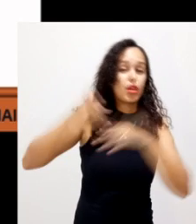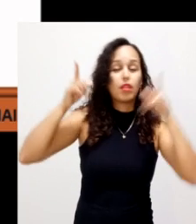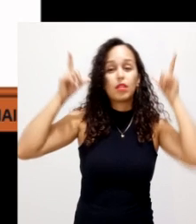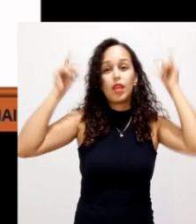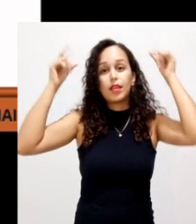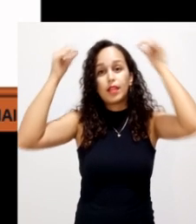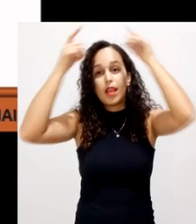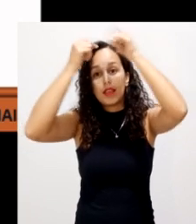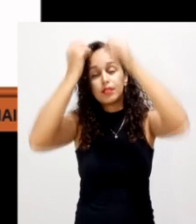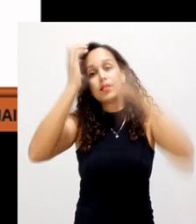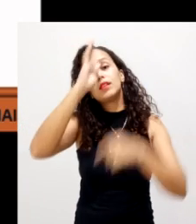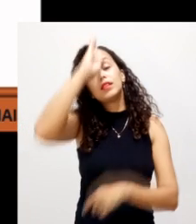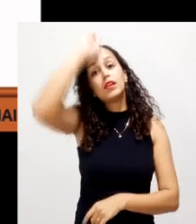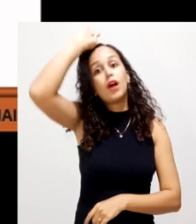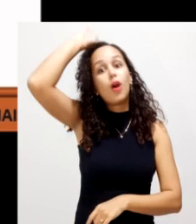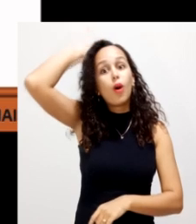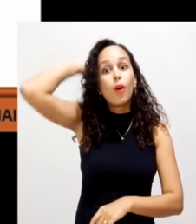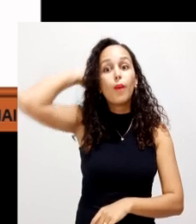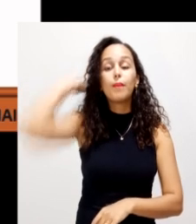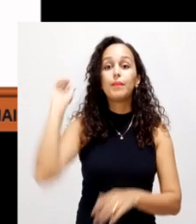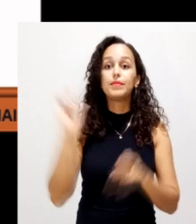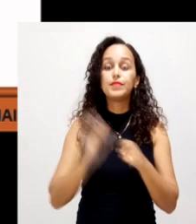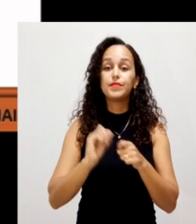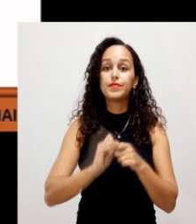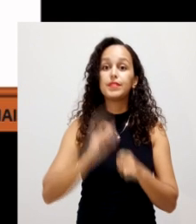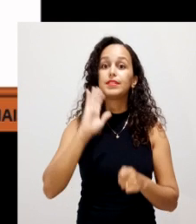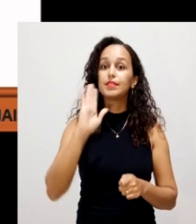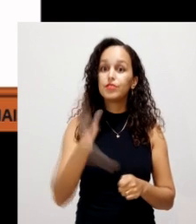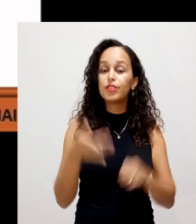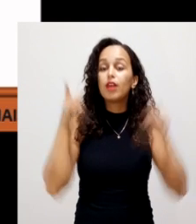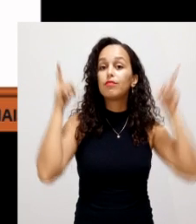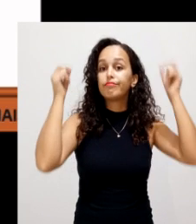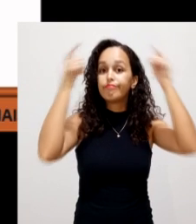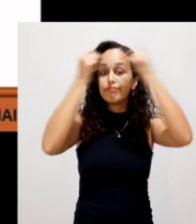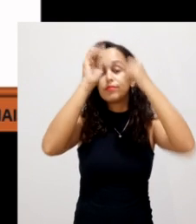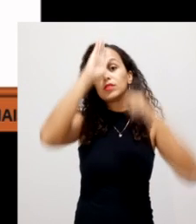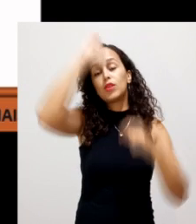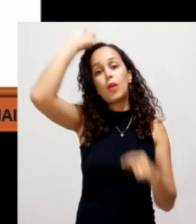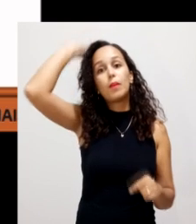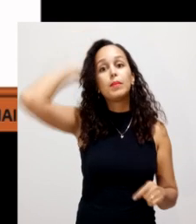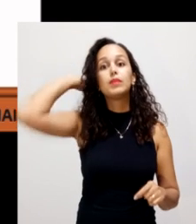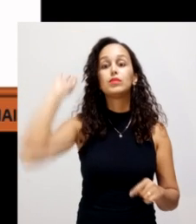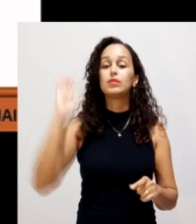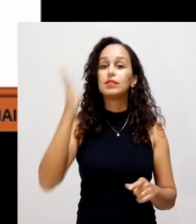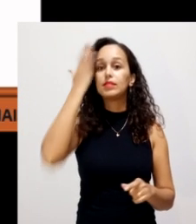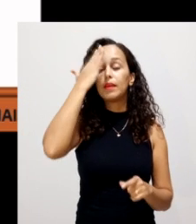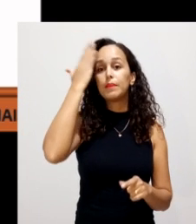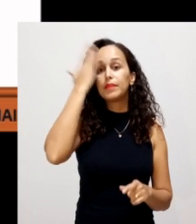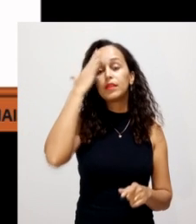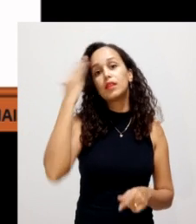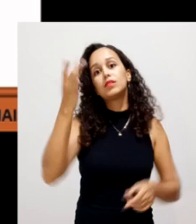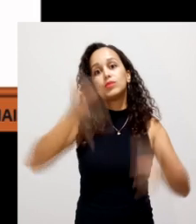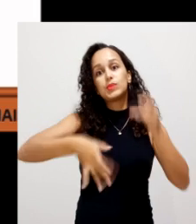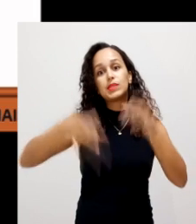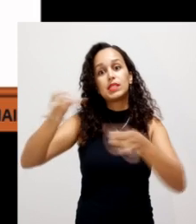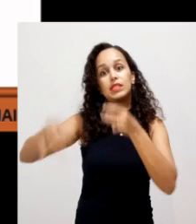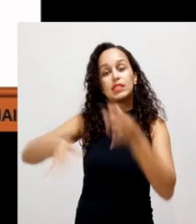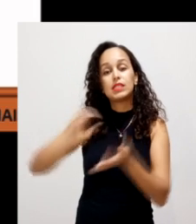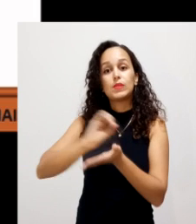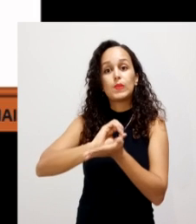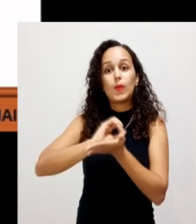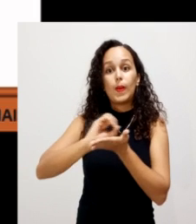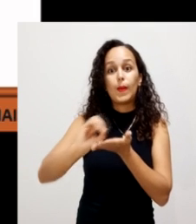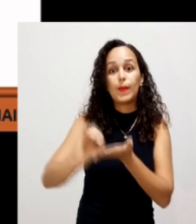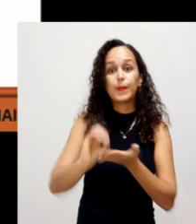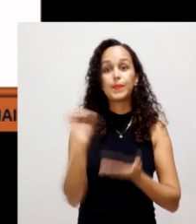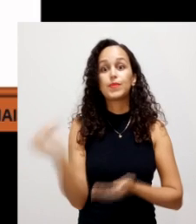Grécia já se faziam a compostagem. Os gregos e os romanos, eles sabiam da importância que tinham os resíduos orgânicos quando